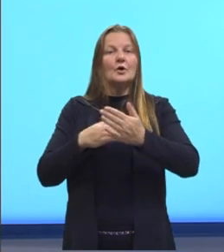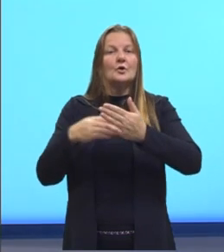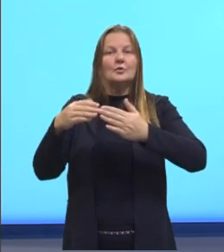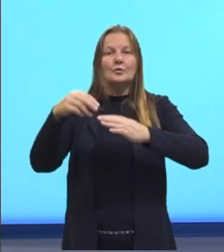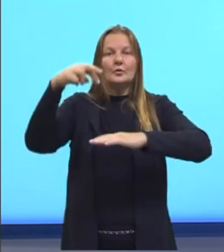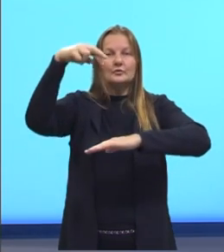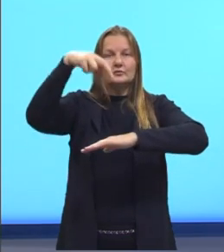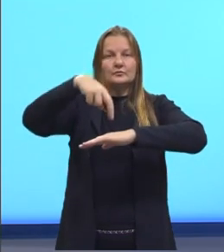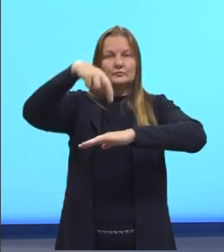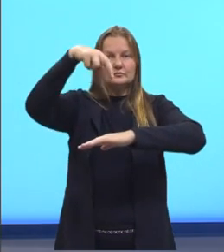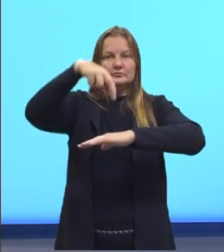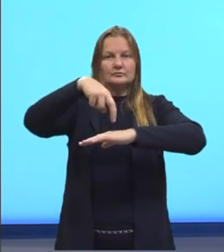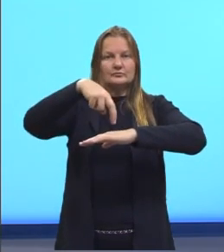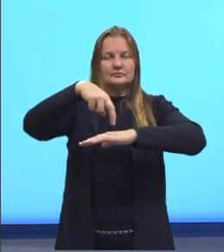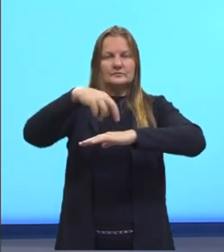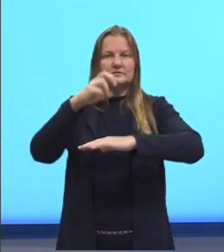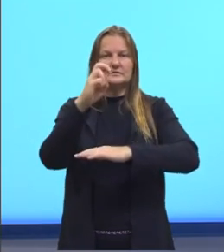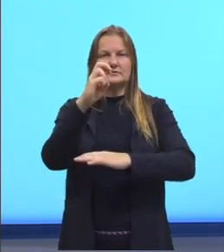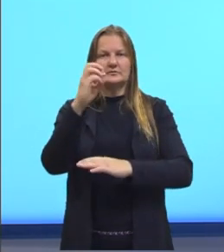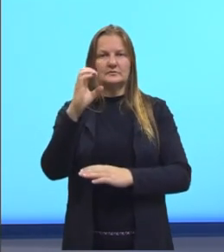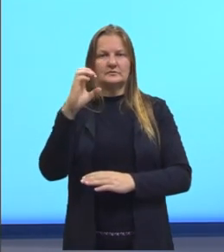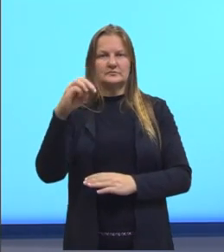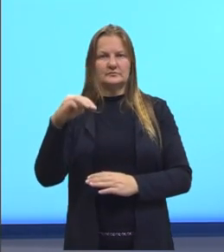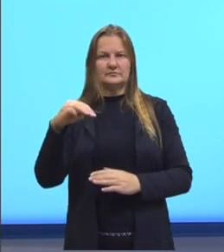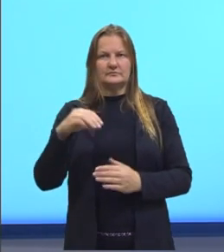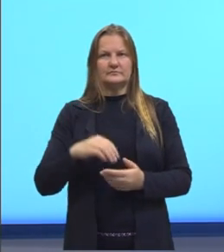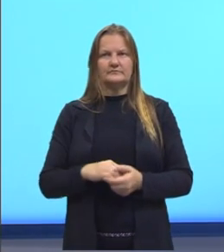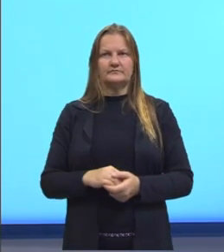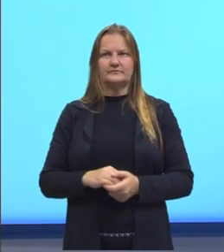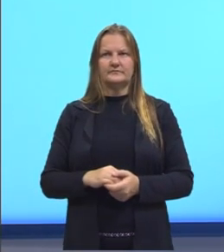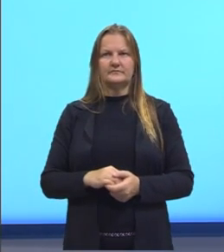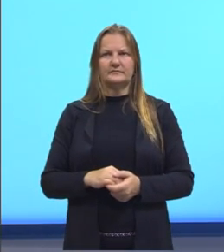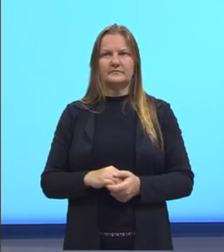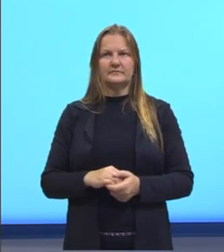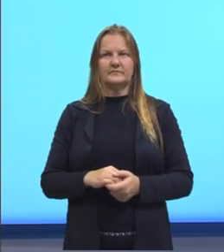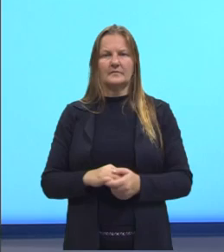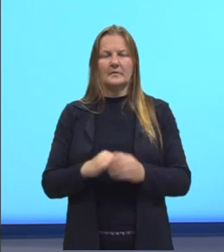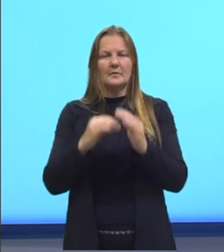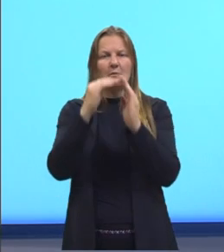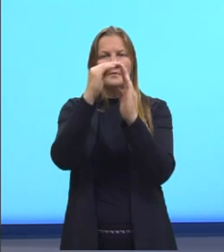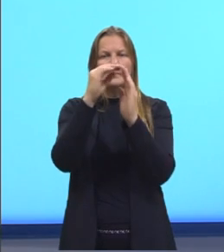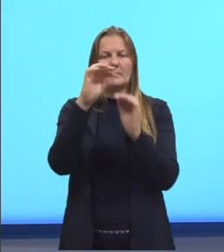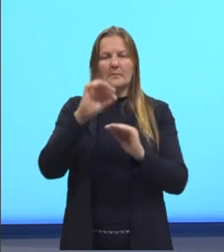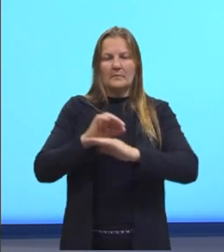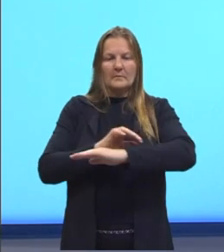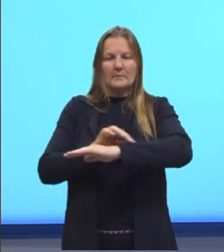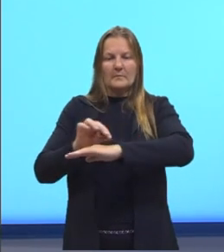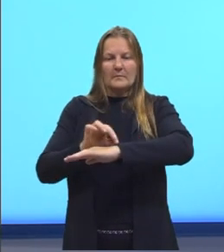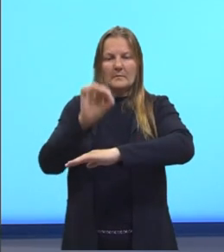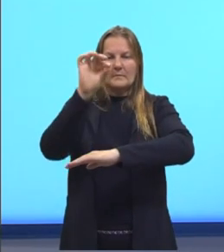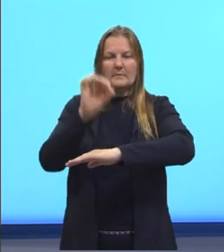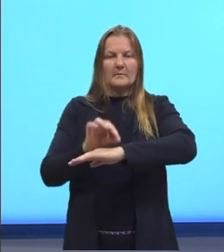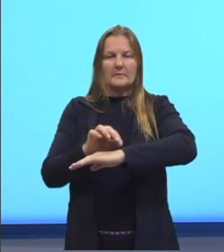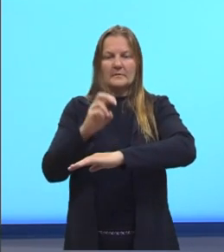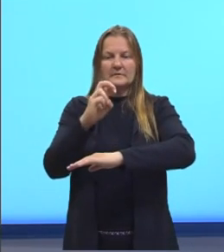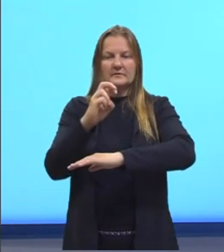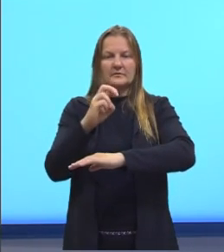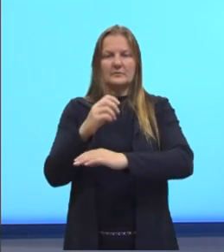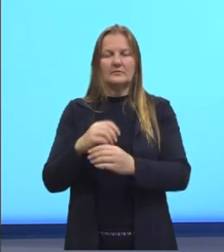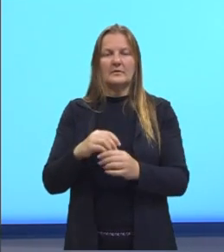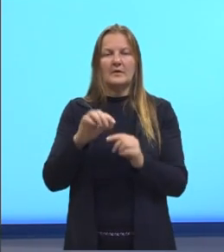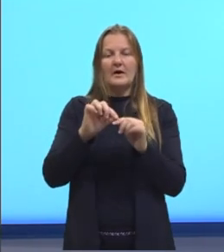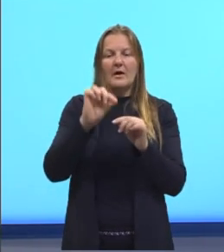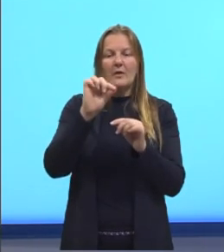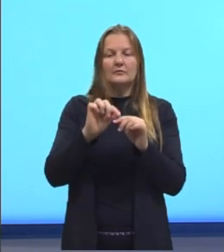é de 5 centímetros Bom se no total é 5 e uma parte já tem 4 centímetros é porque a